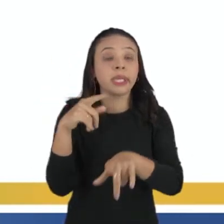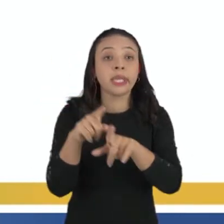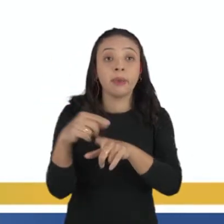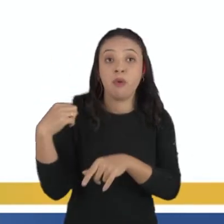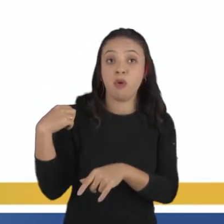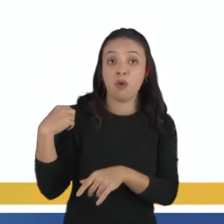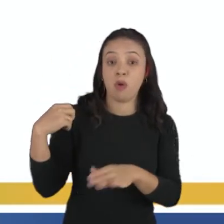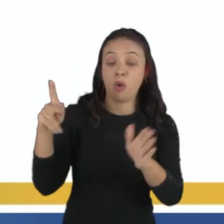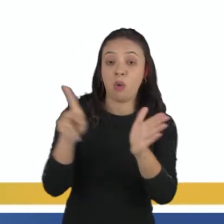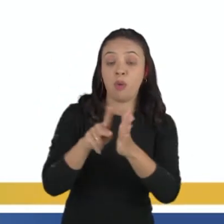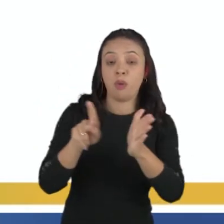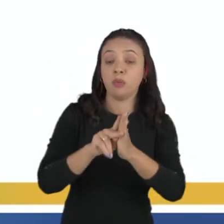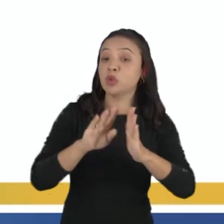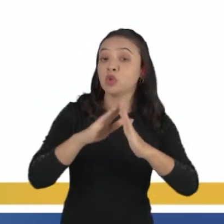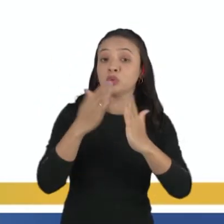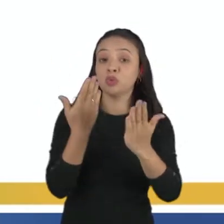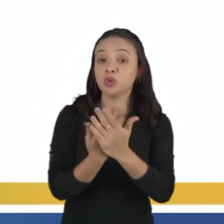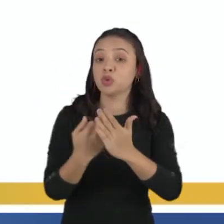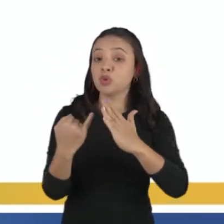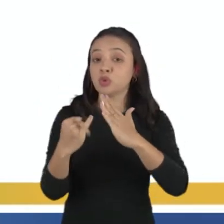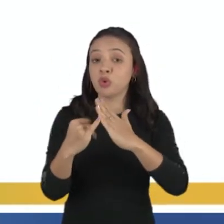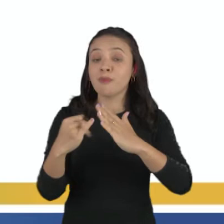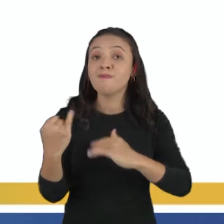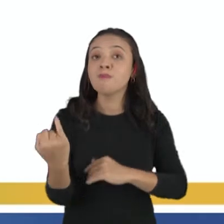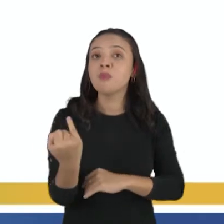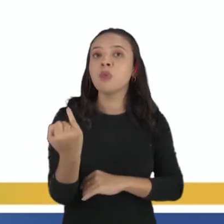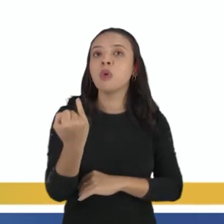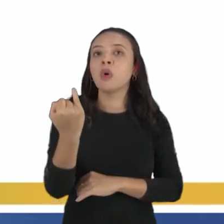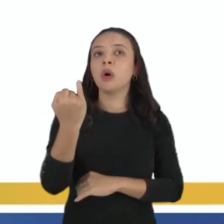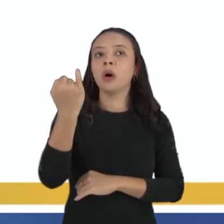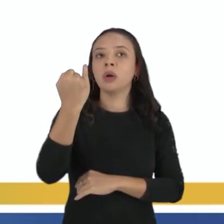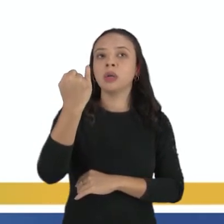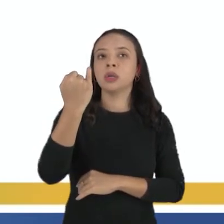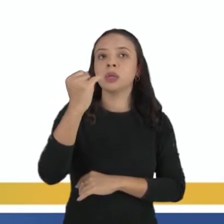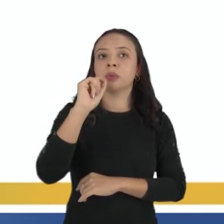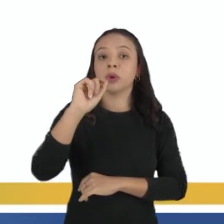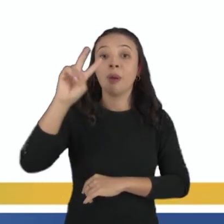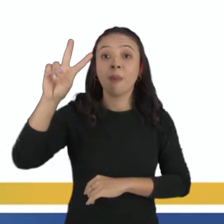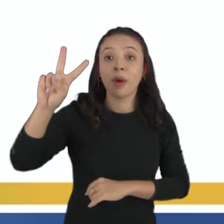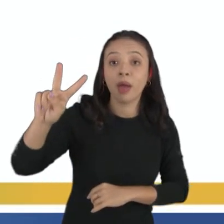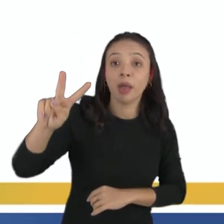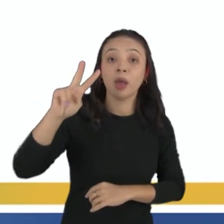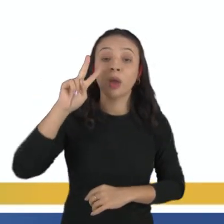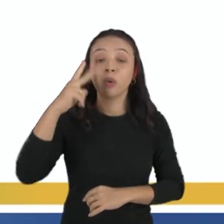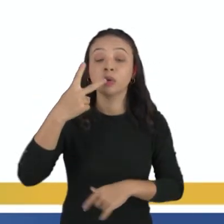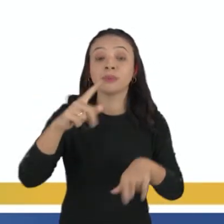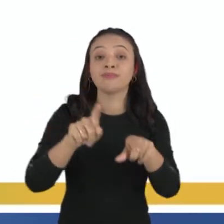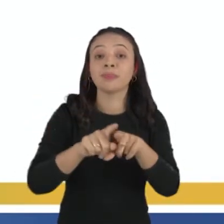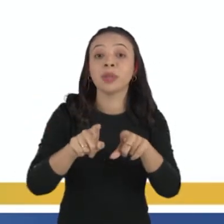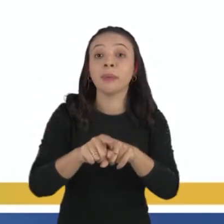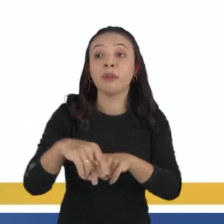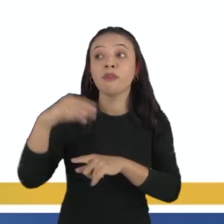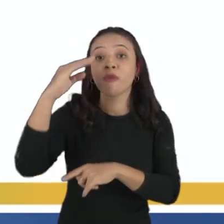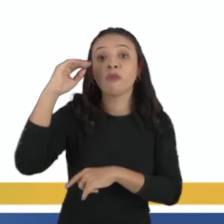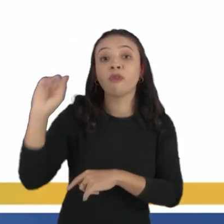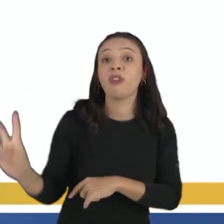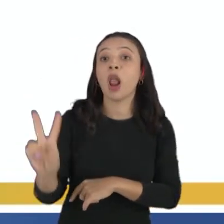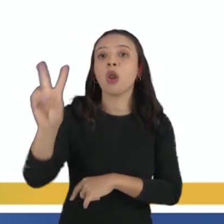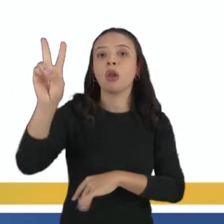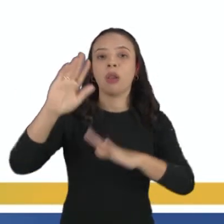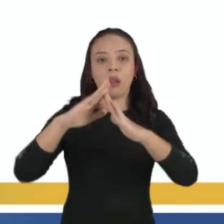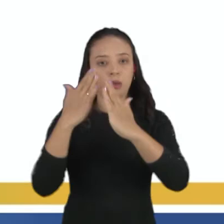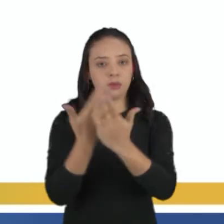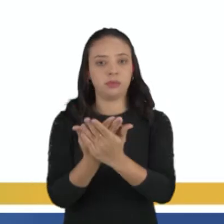fardamento de uma instituição é um elemento fundamental para reconhecimento e prestígio da instituição. Ela coloca a